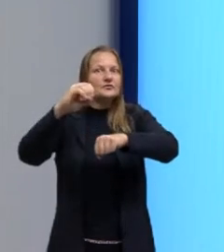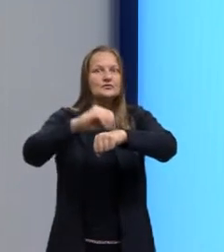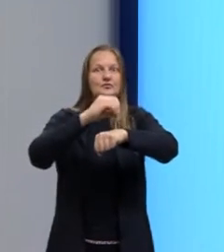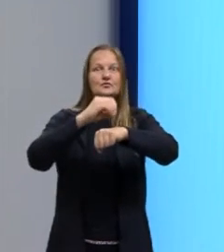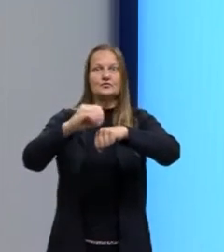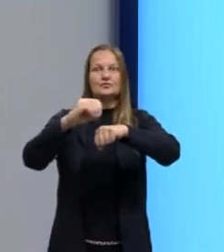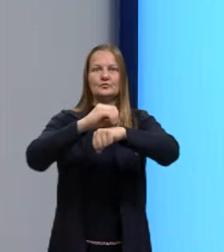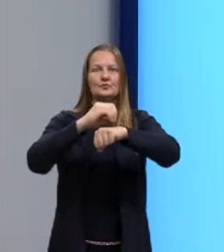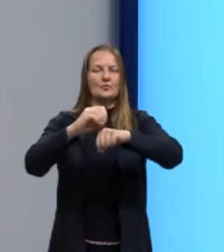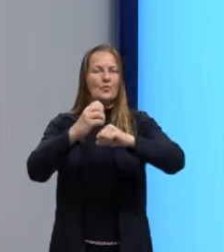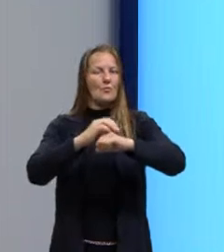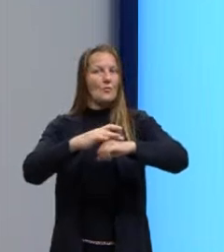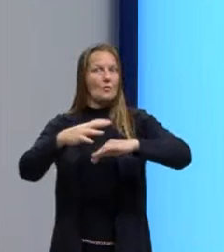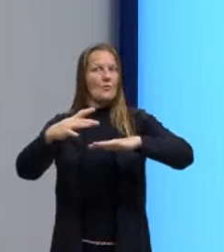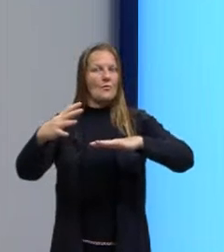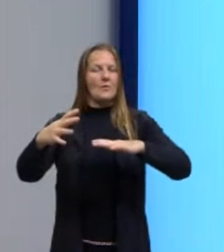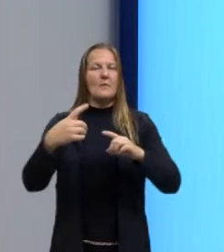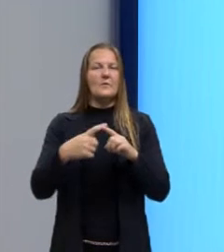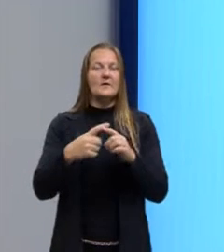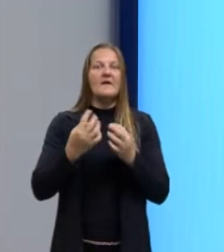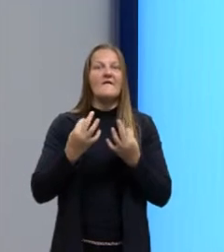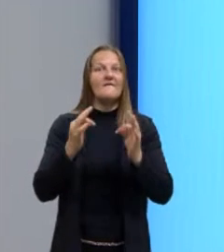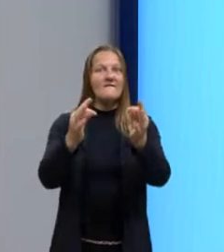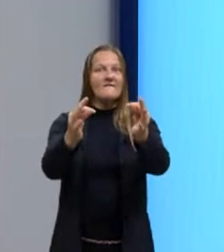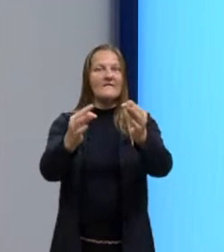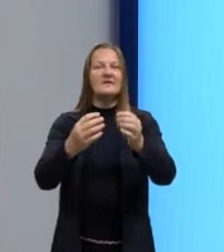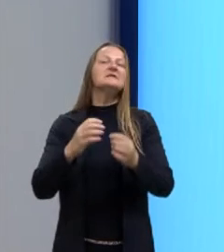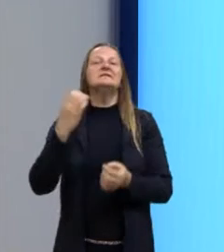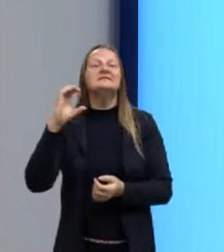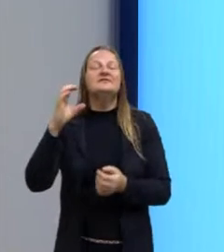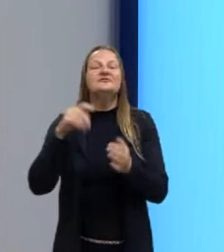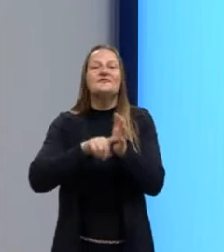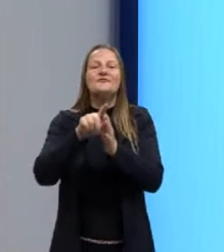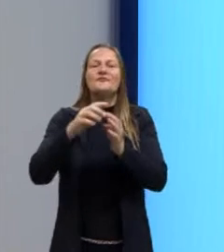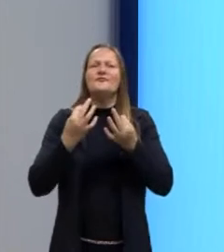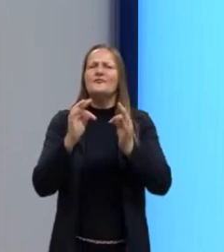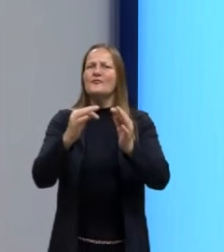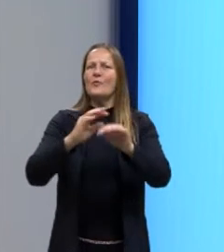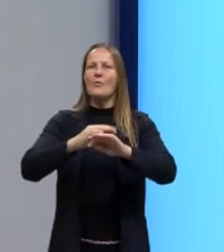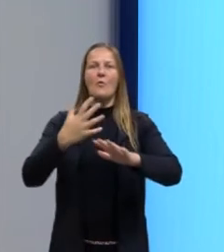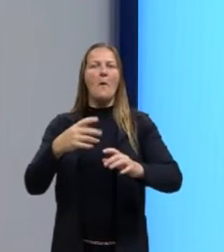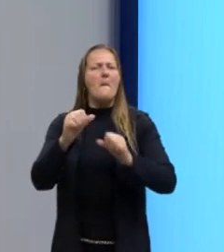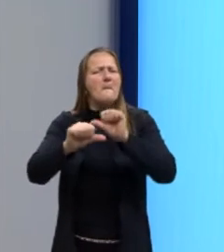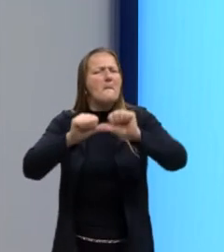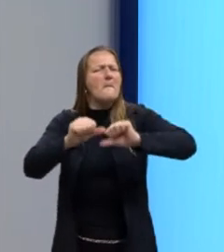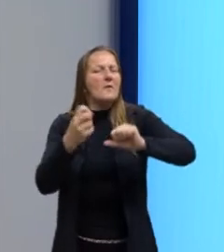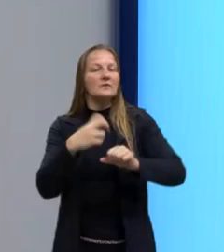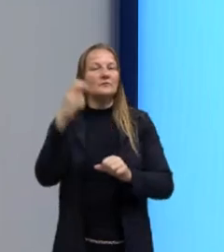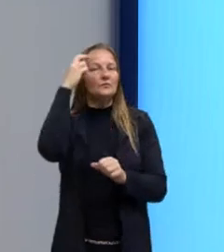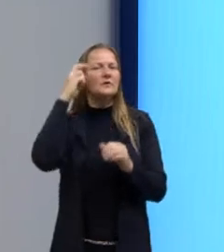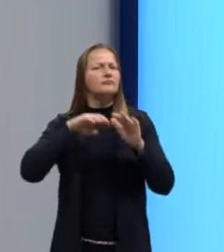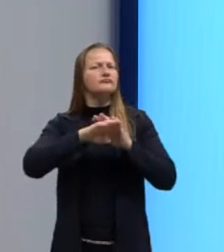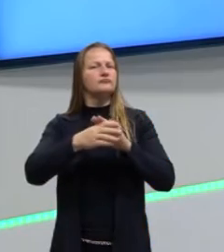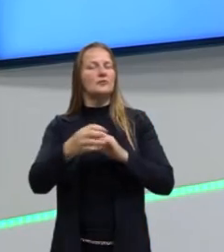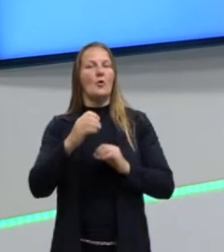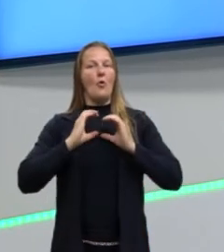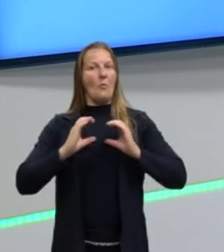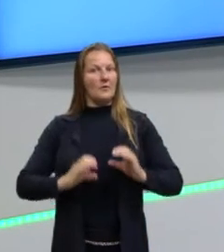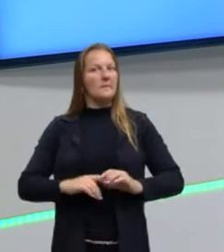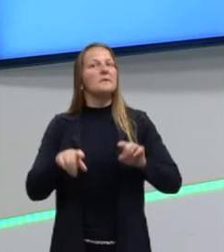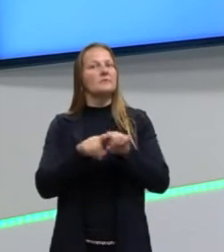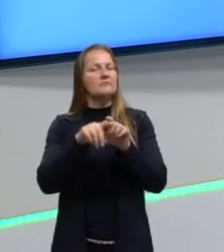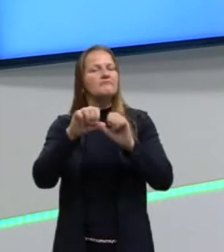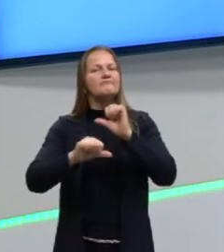avanços científicos, tecnológicos, por mudanças culturais e comportamentais. Foi a